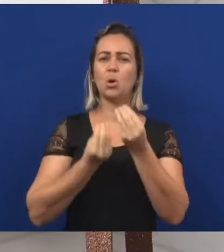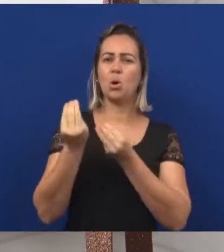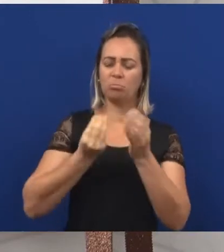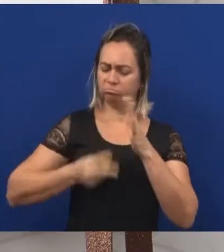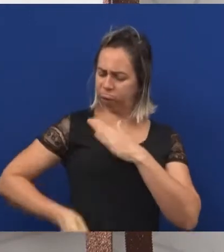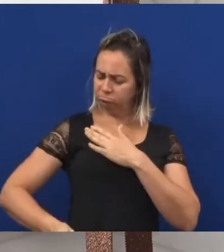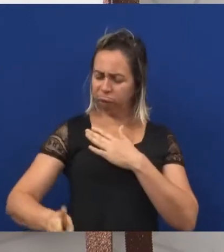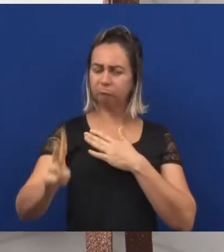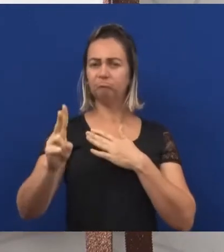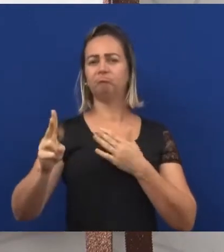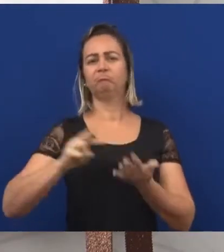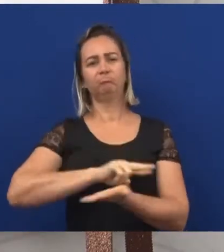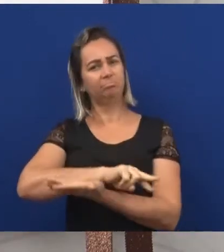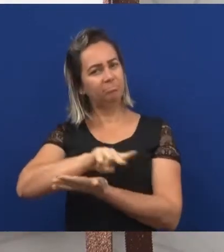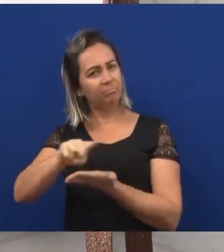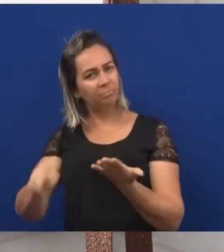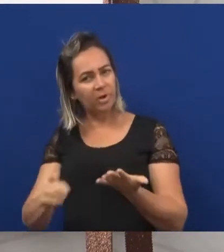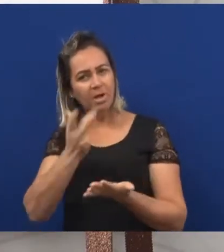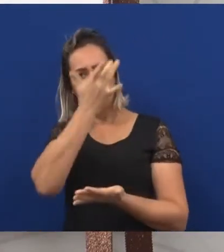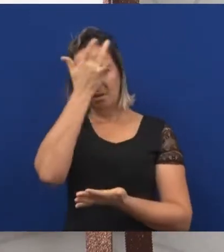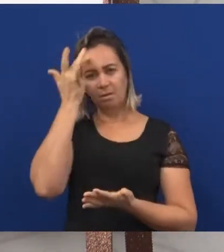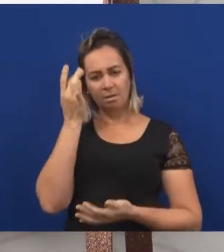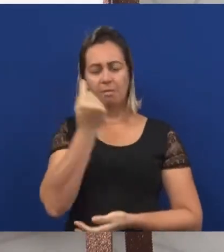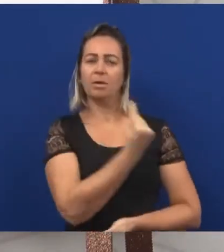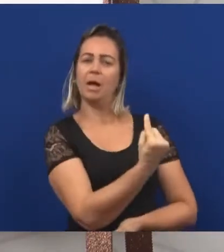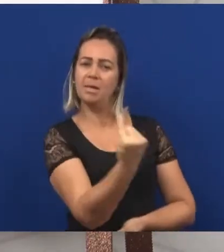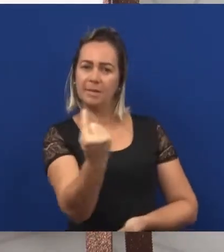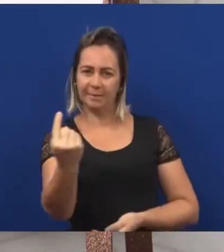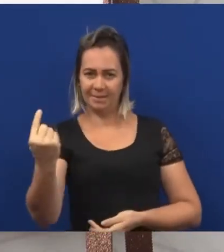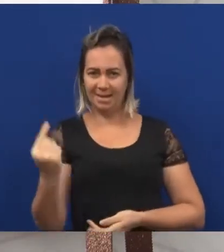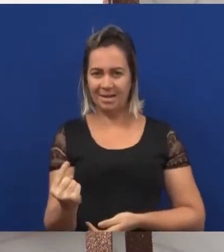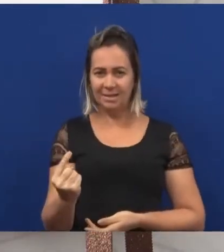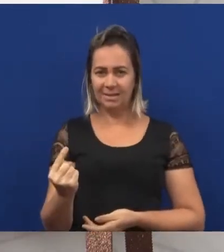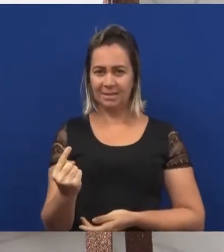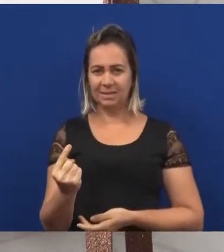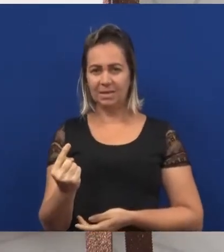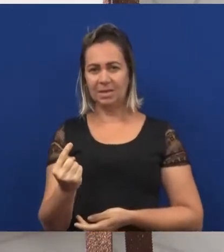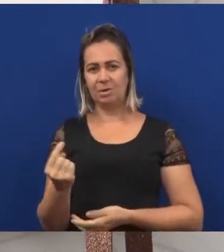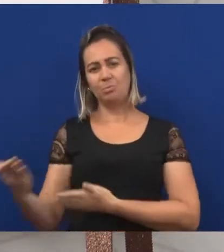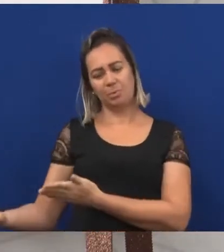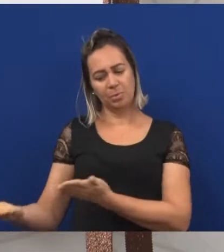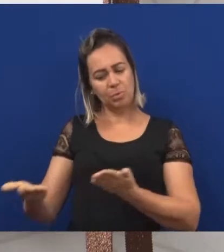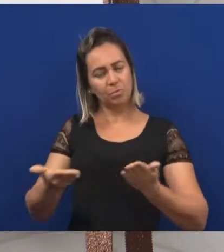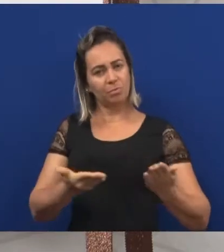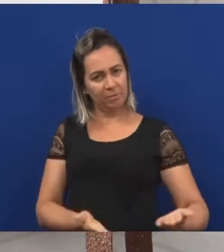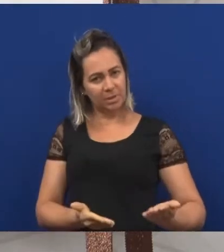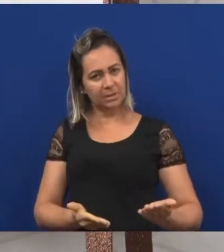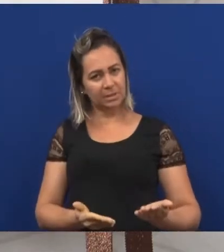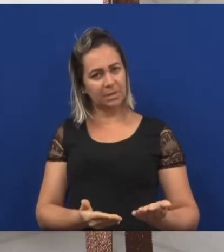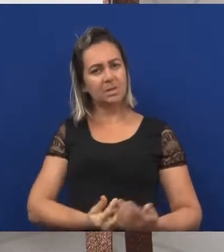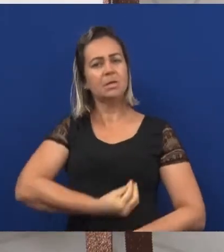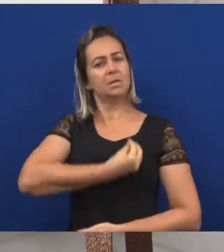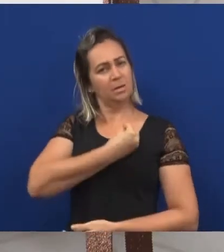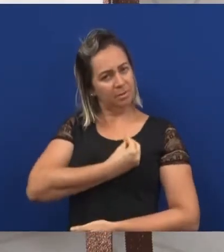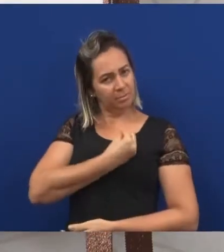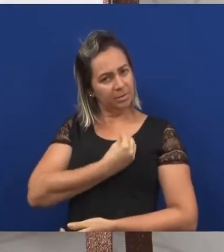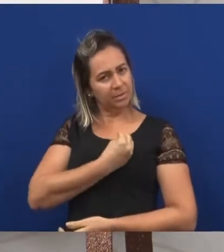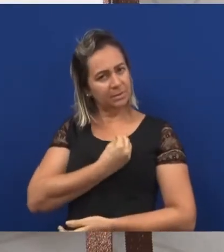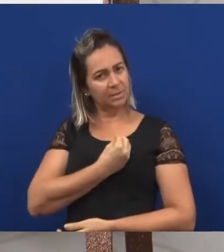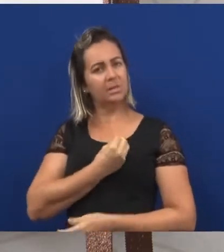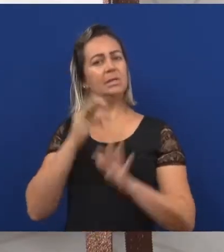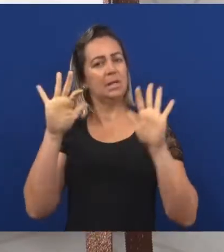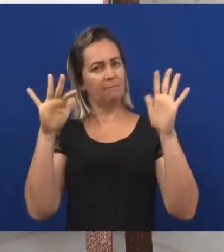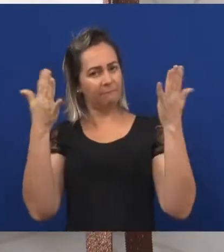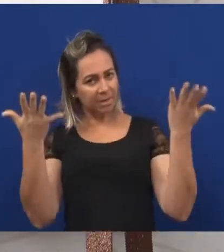lista com o nome de cada um dos convidados que vão participar do